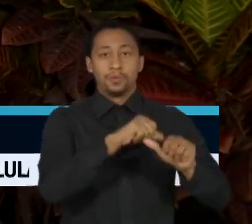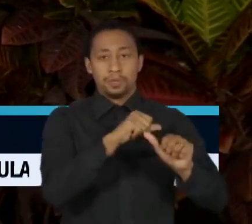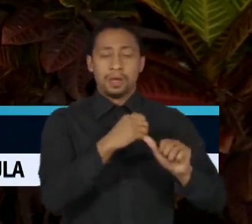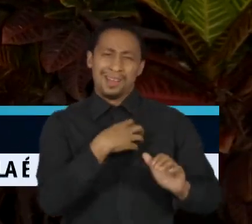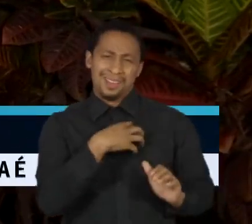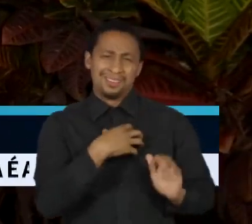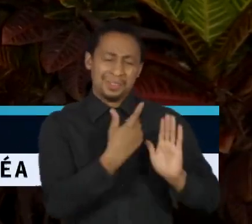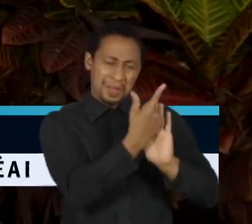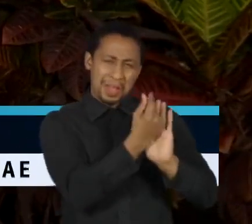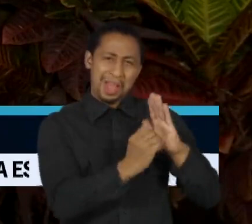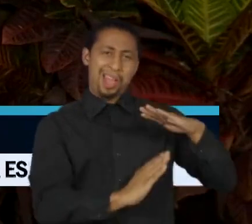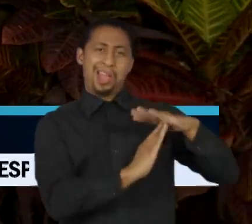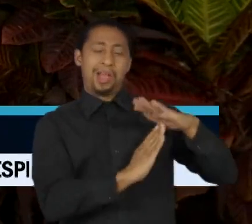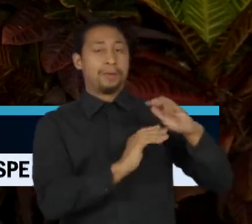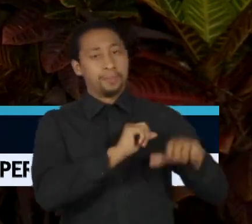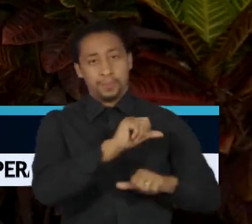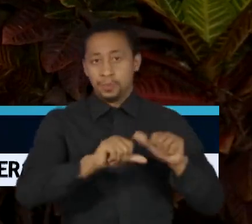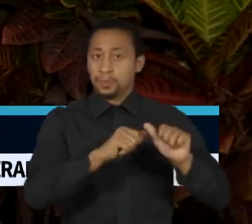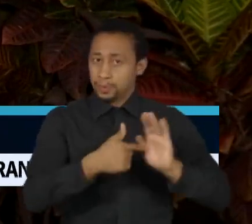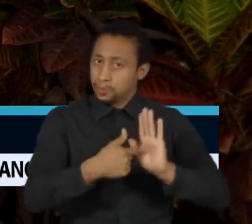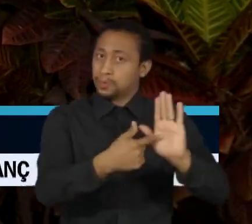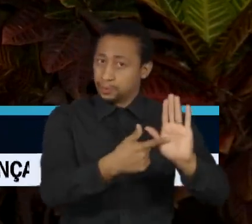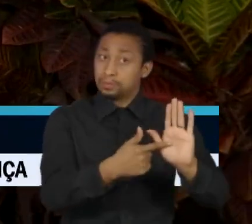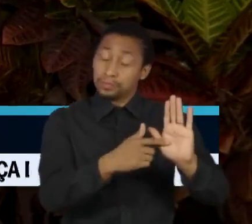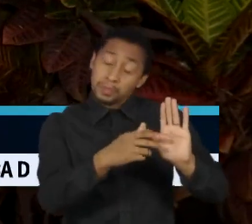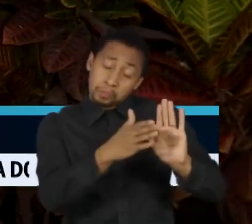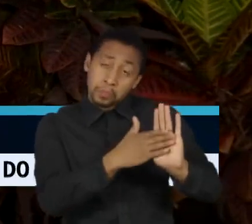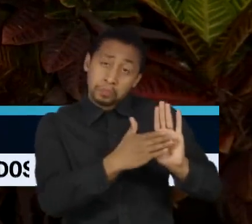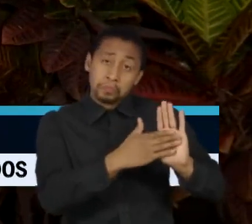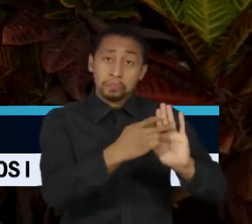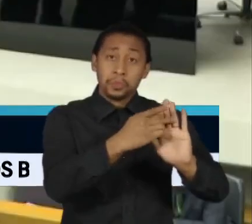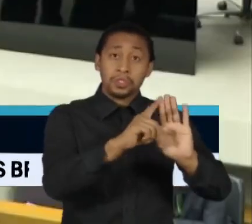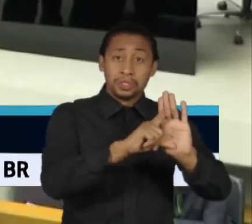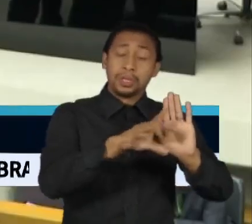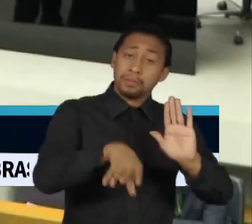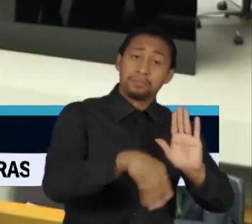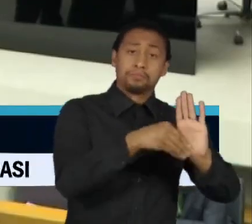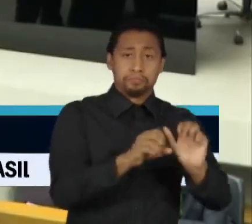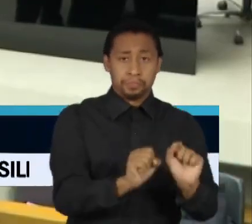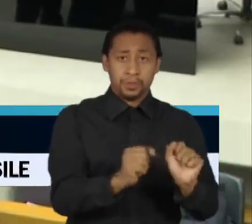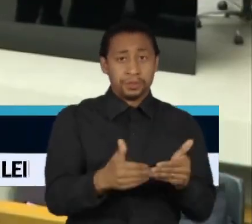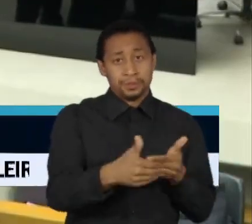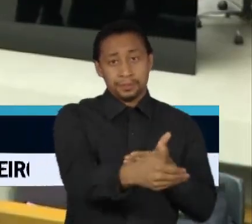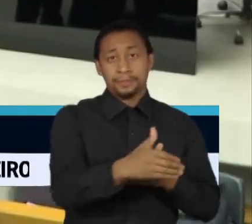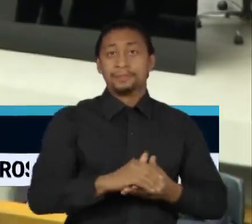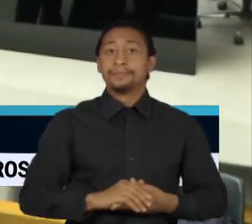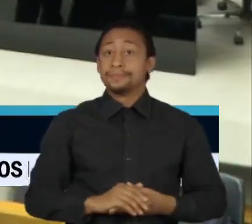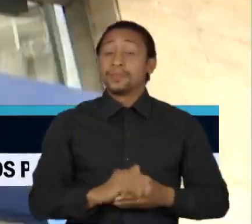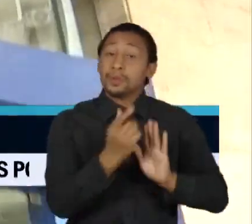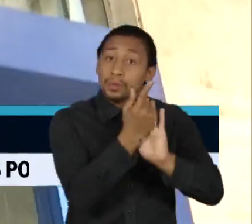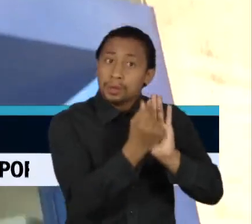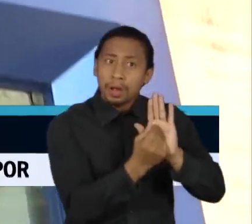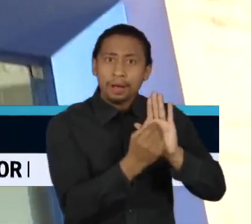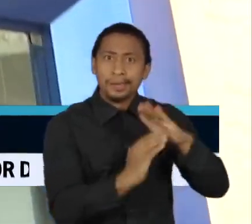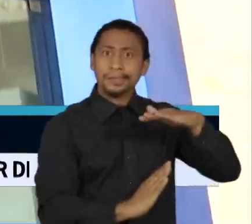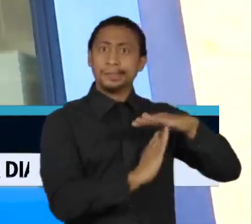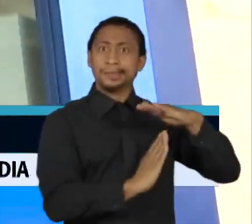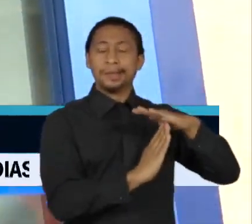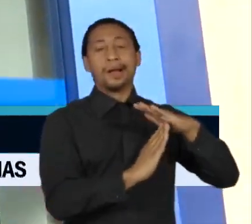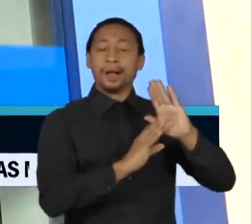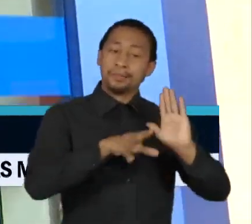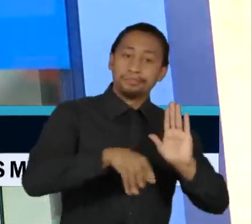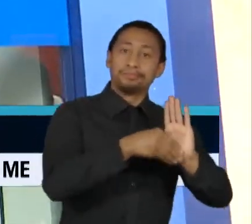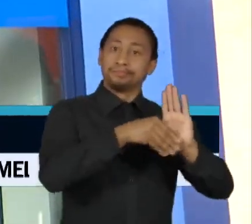O modelo poderá ser apresentado por um projeto de lei complementar. A ampliação do teto de gastos garante o